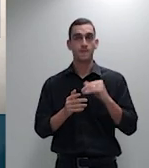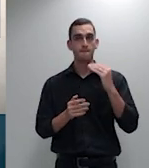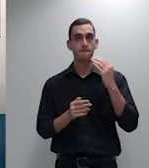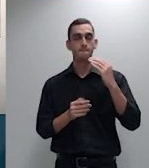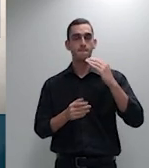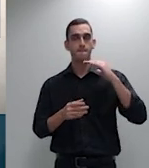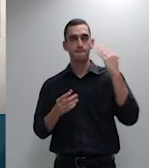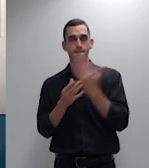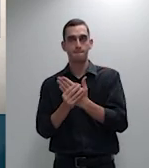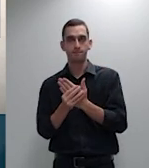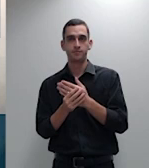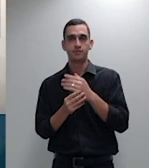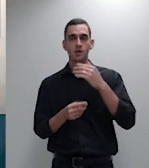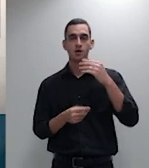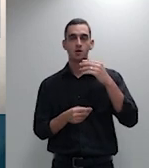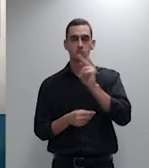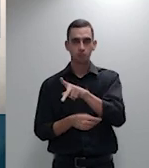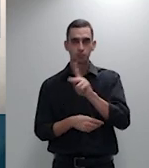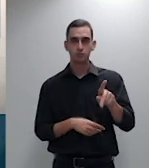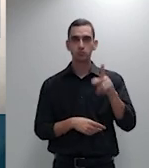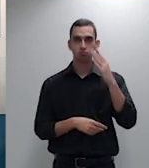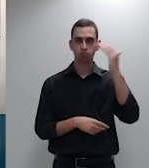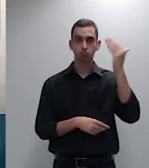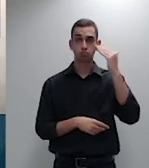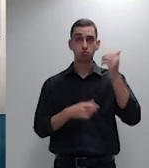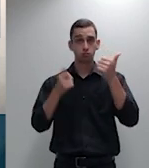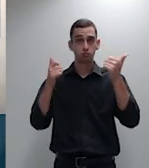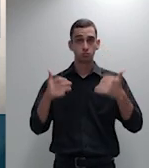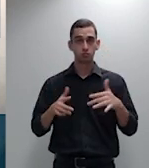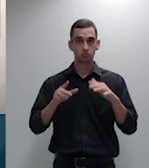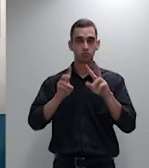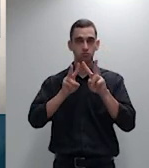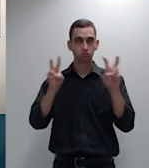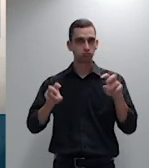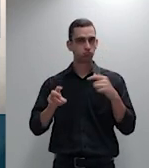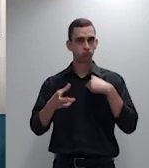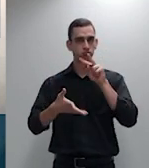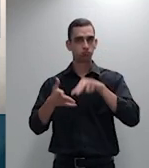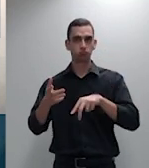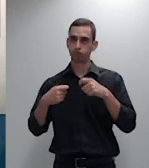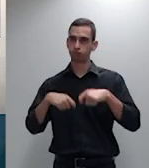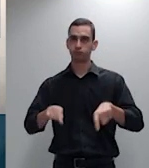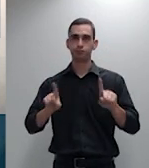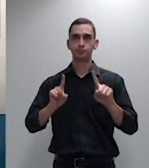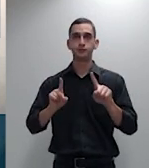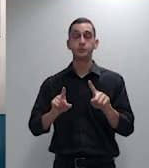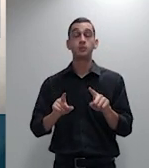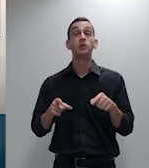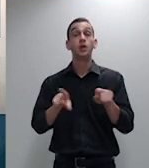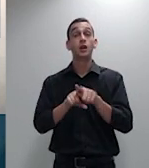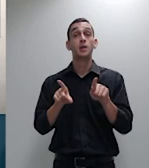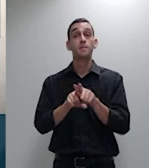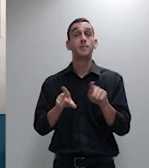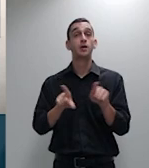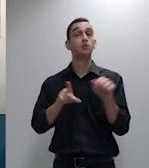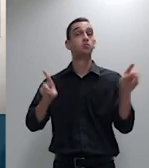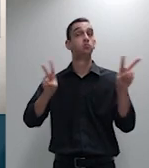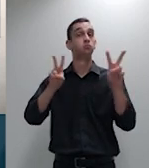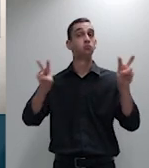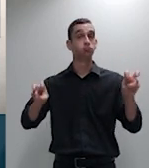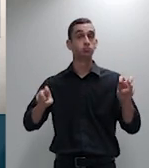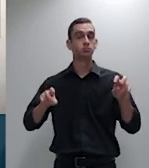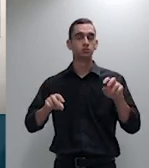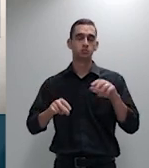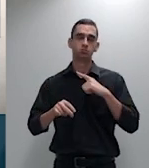transcrevo não vou fazer a leitura transcrevo também o enunciado normativo do artigo 373 e do